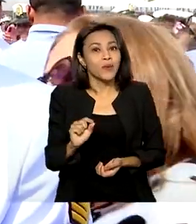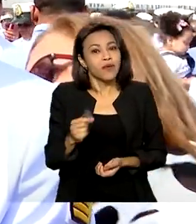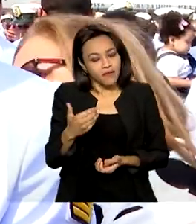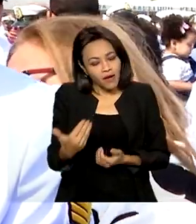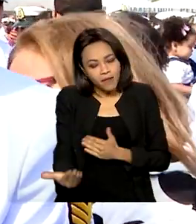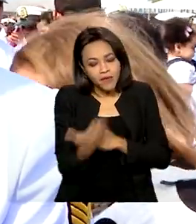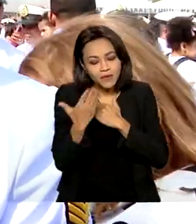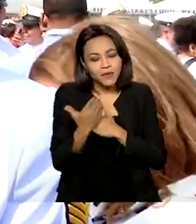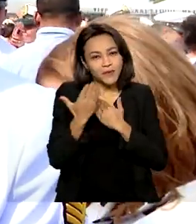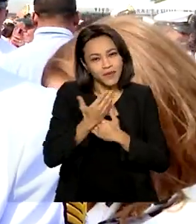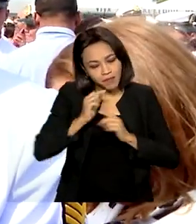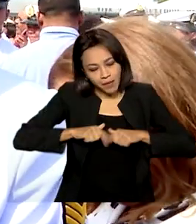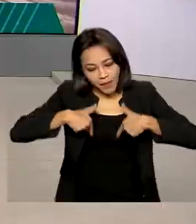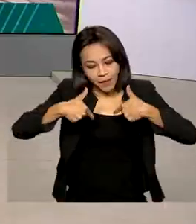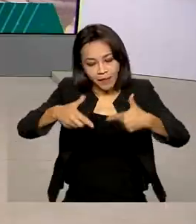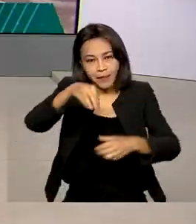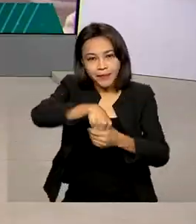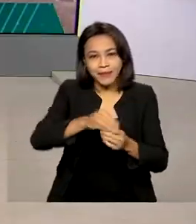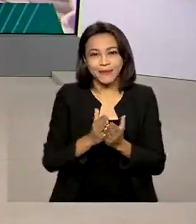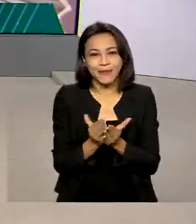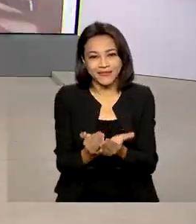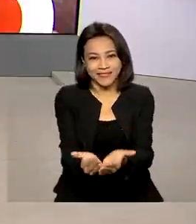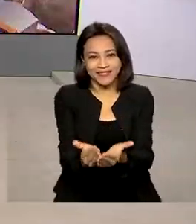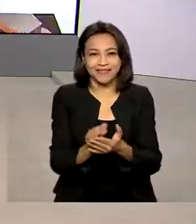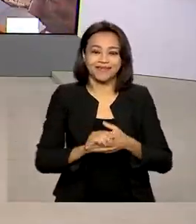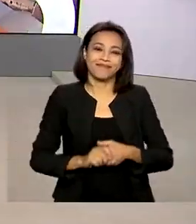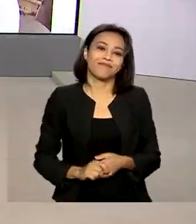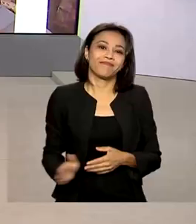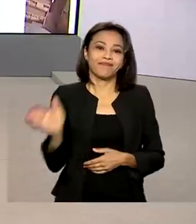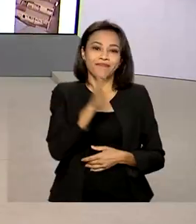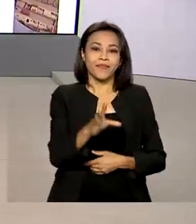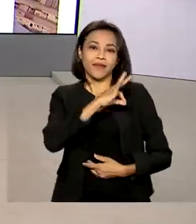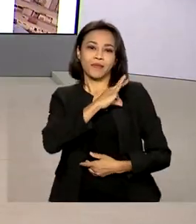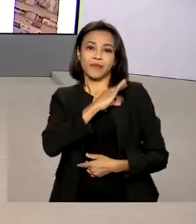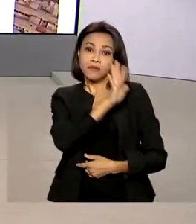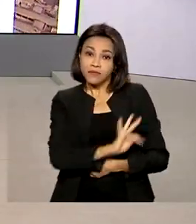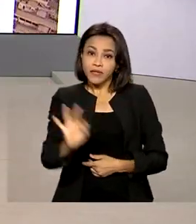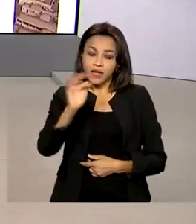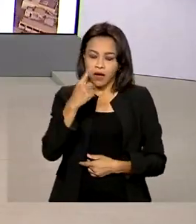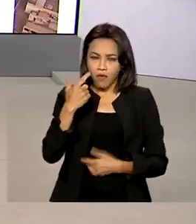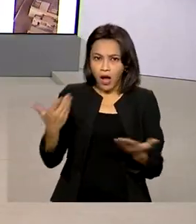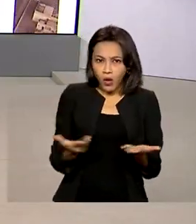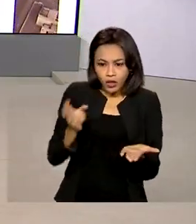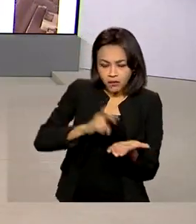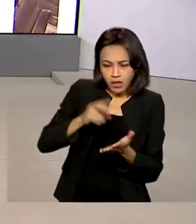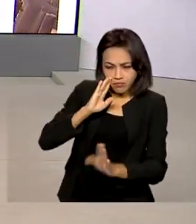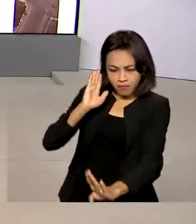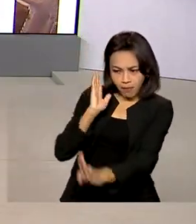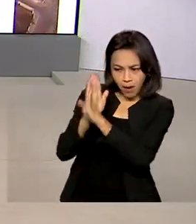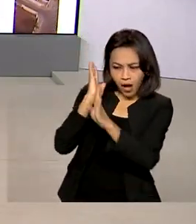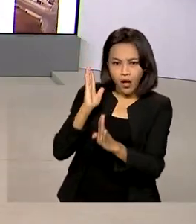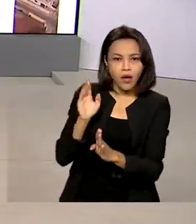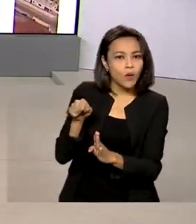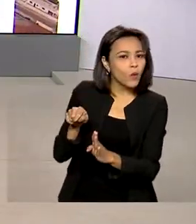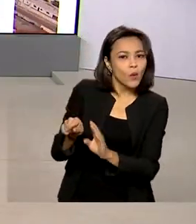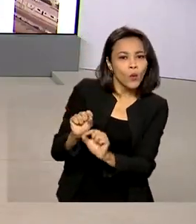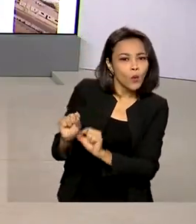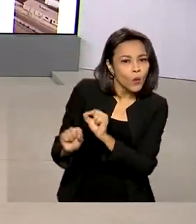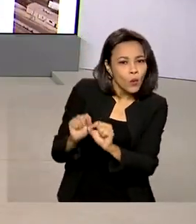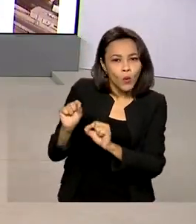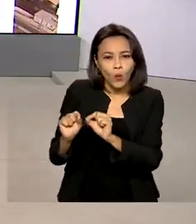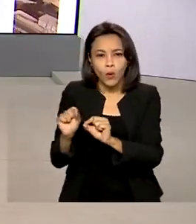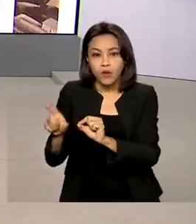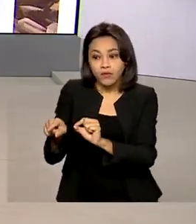atividades durante a bordo do navio. A Polícia Federal deflagrou agora pela manhã a Operação União Póstuma para